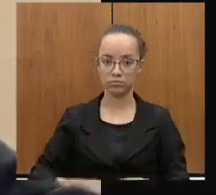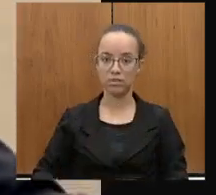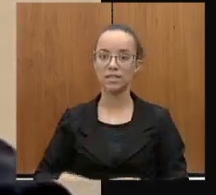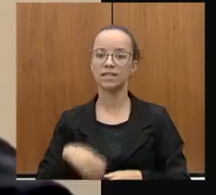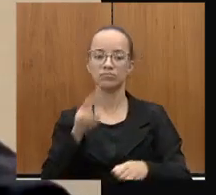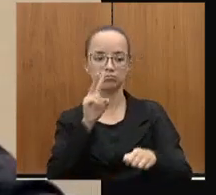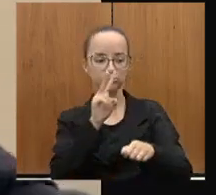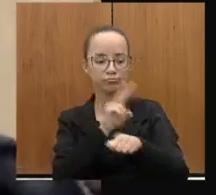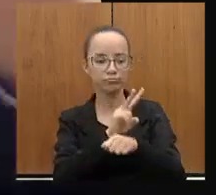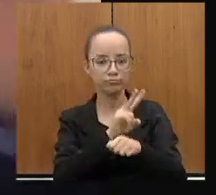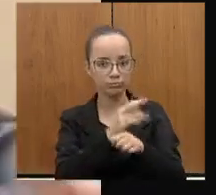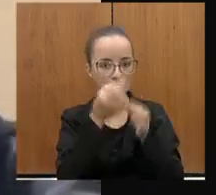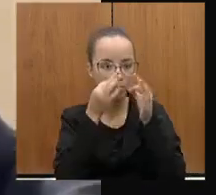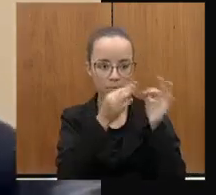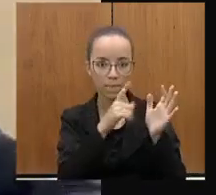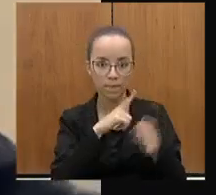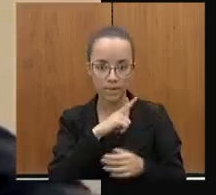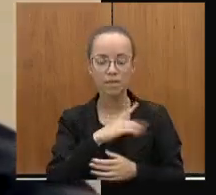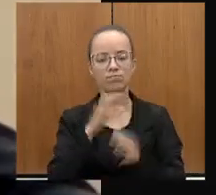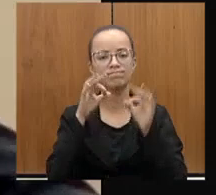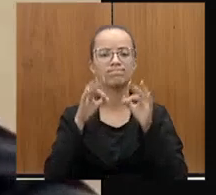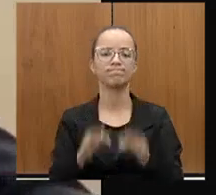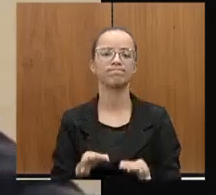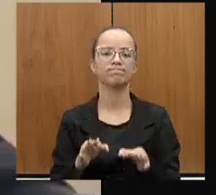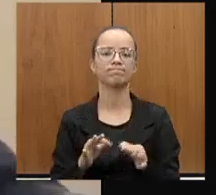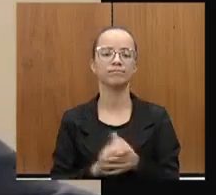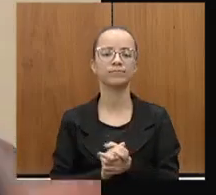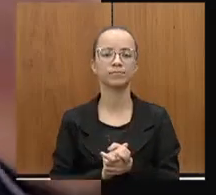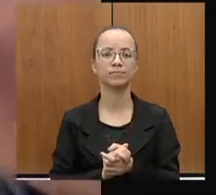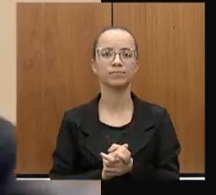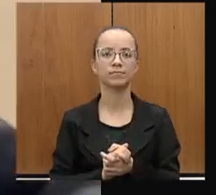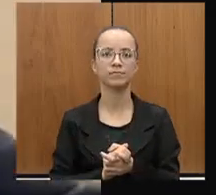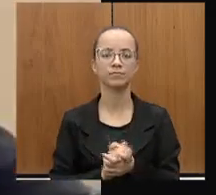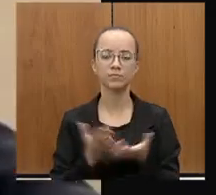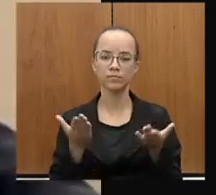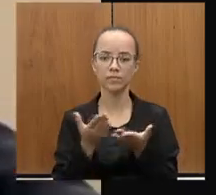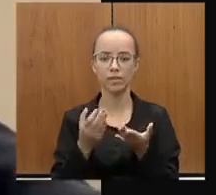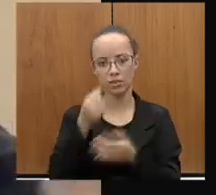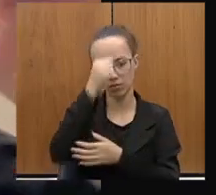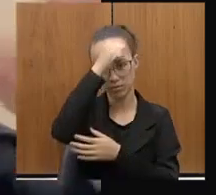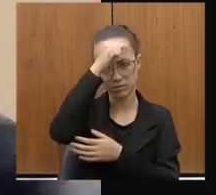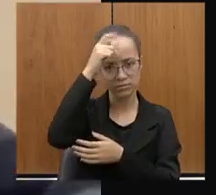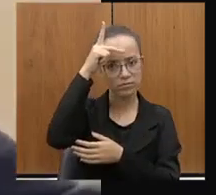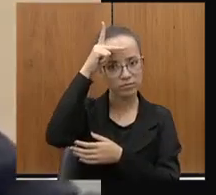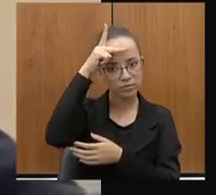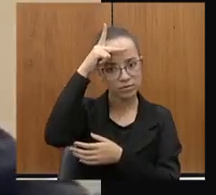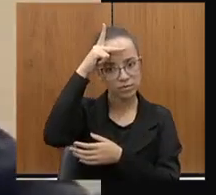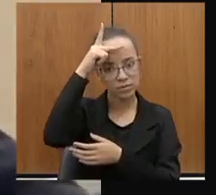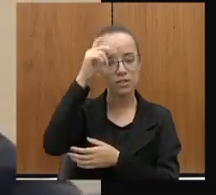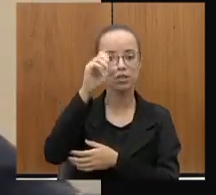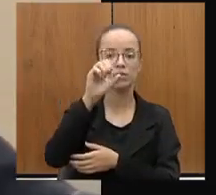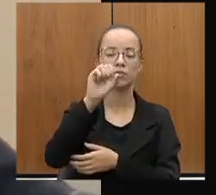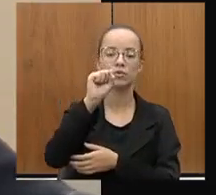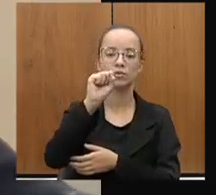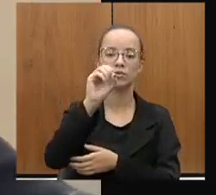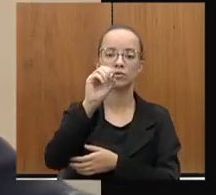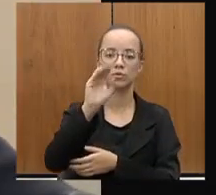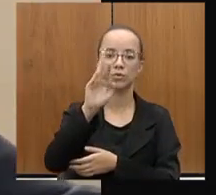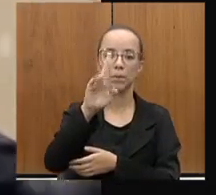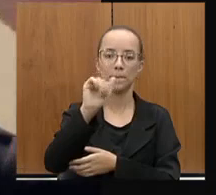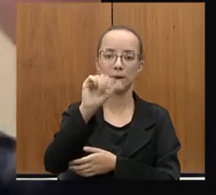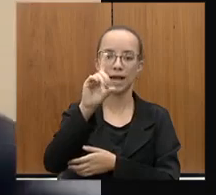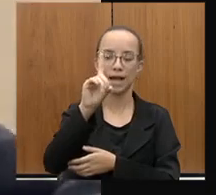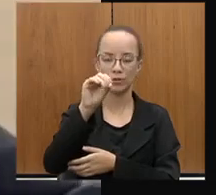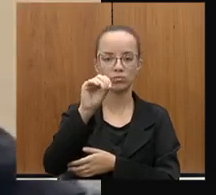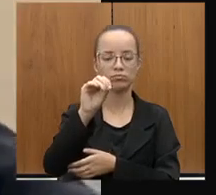atenção, eu tenho a mais absoluta certeza, e aí eu já me dirijo aqui ao prefeito Duguinho, a população de São Brás do Sul Açoí, que